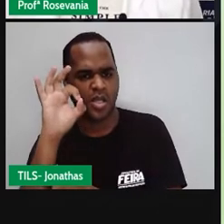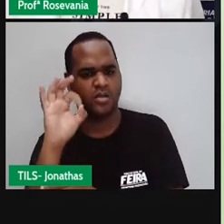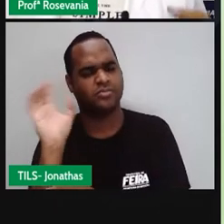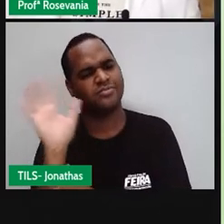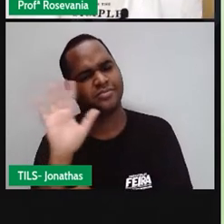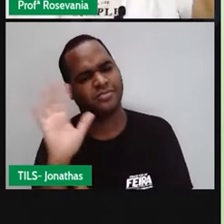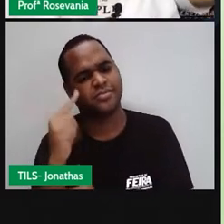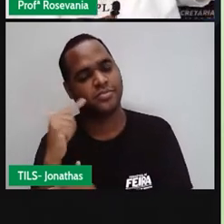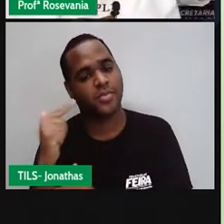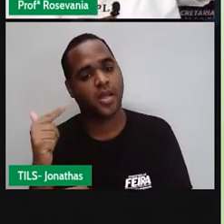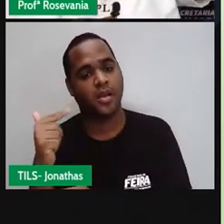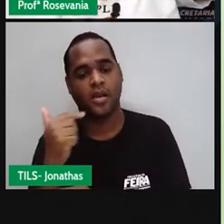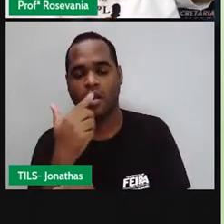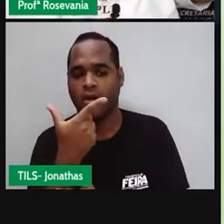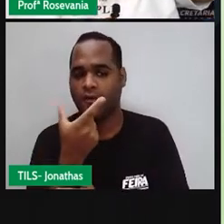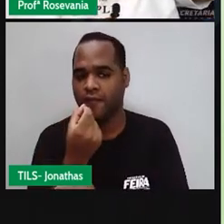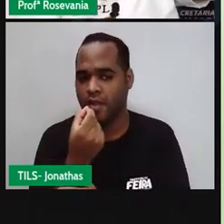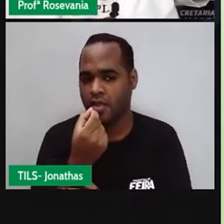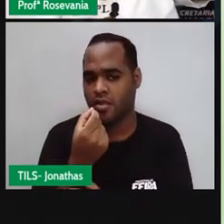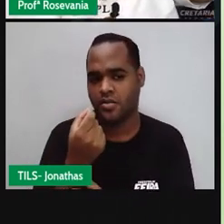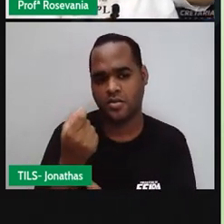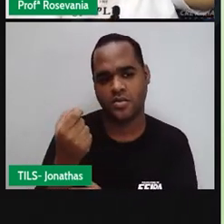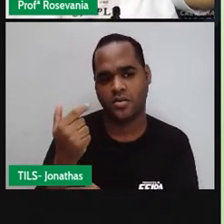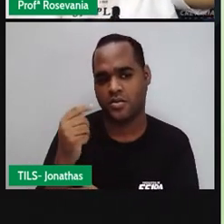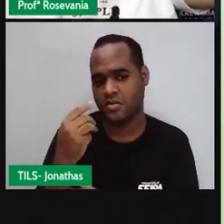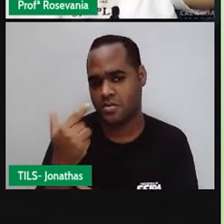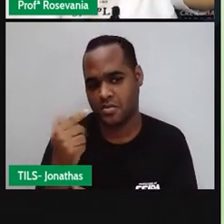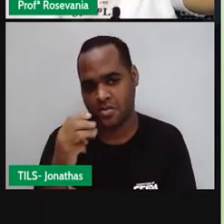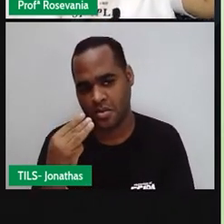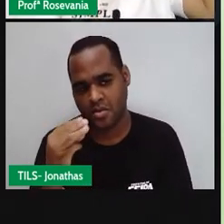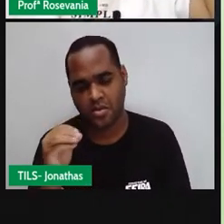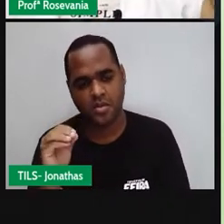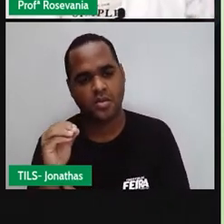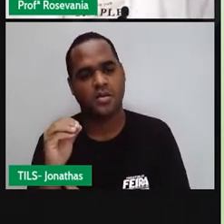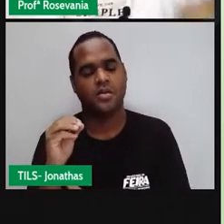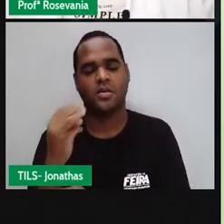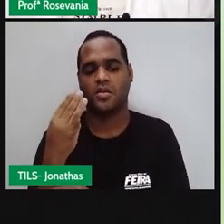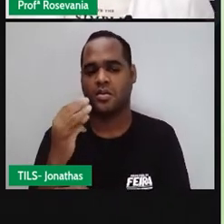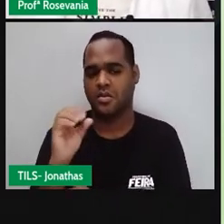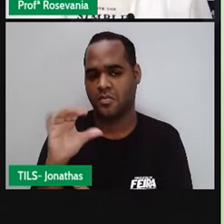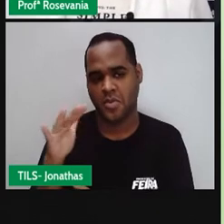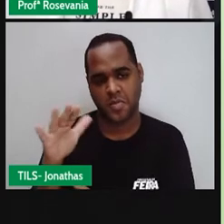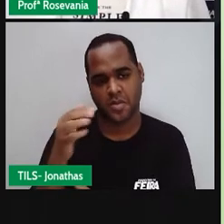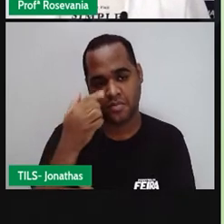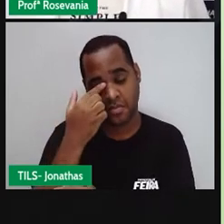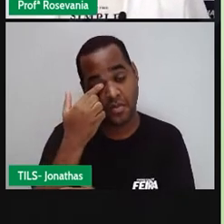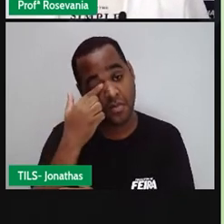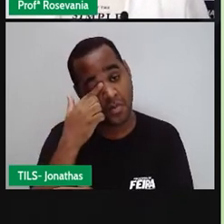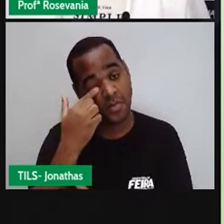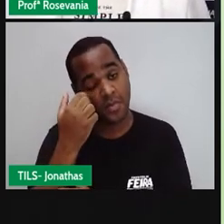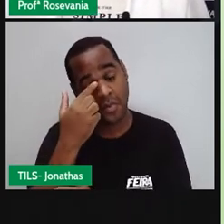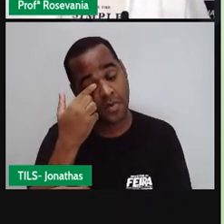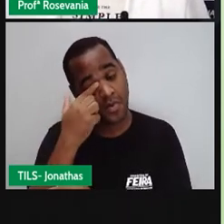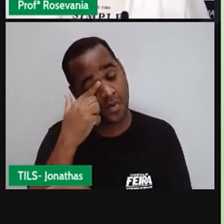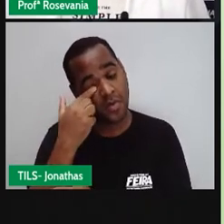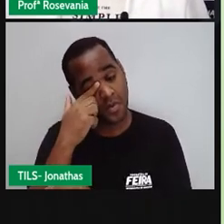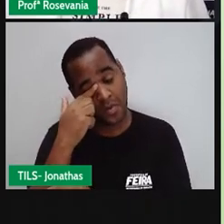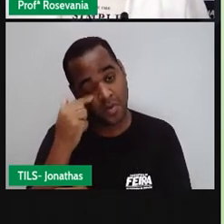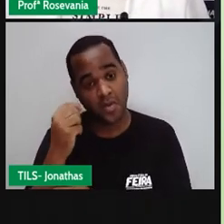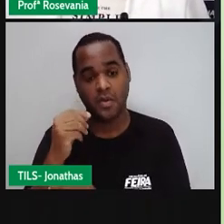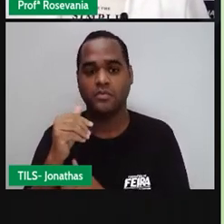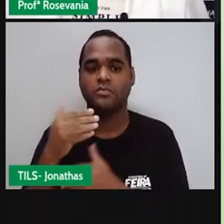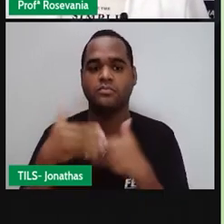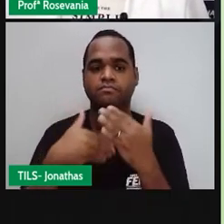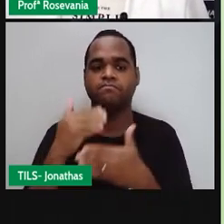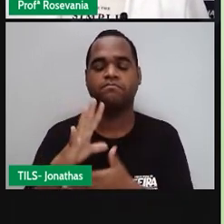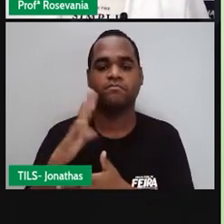na faixa entre os 25, 30 e poucos graus, né. E aí, o que que acontece? Por que que a